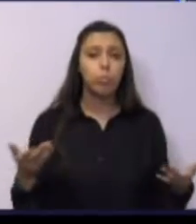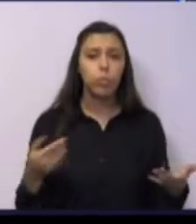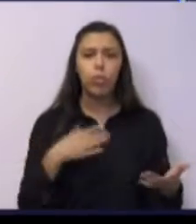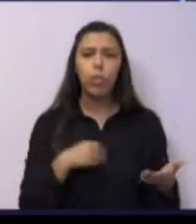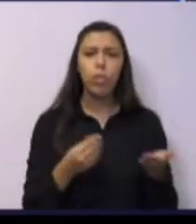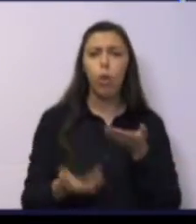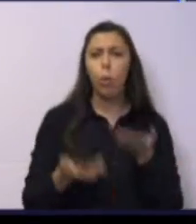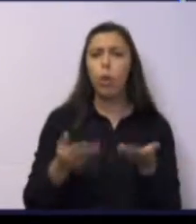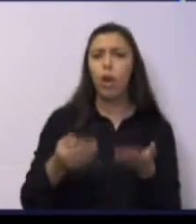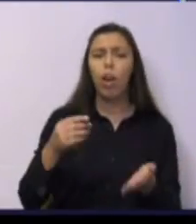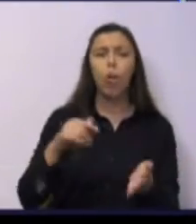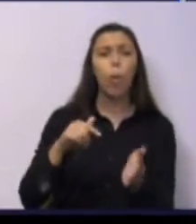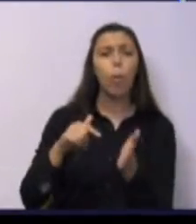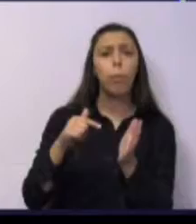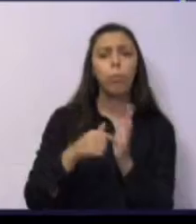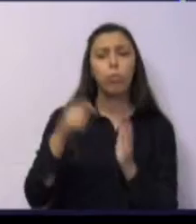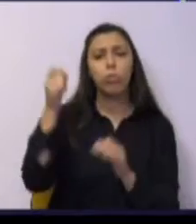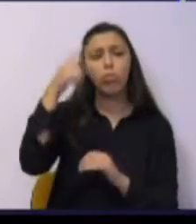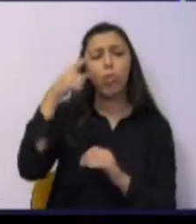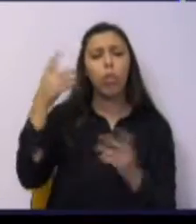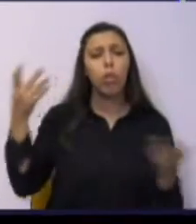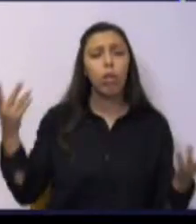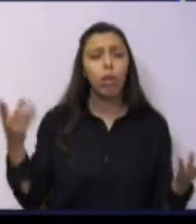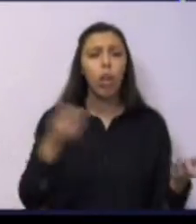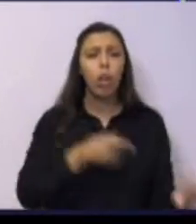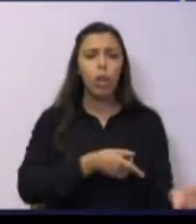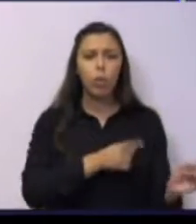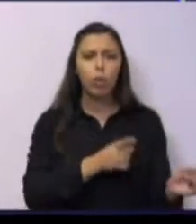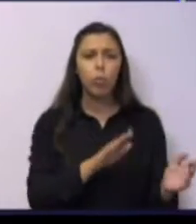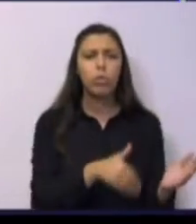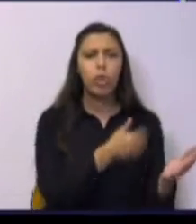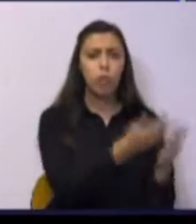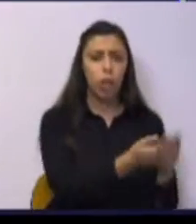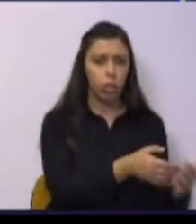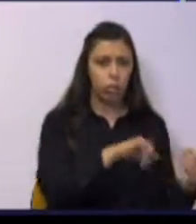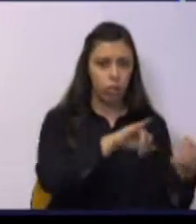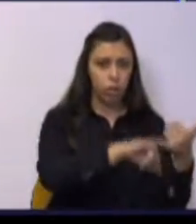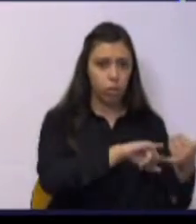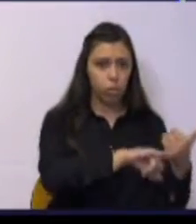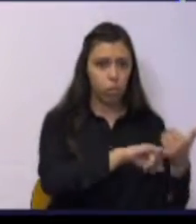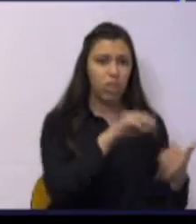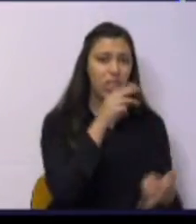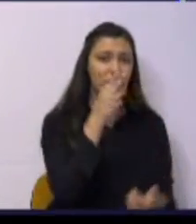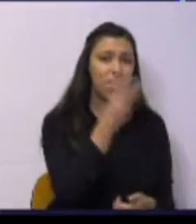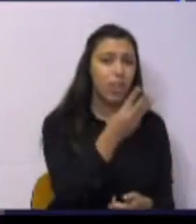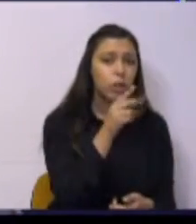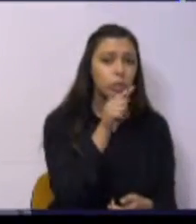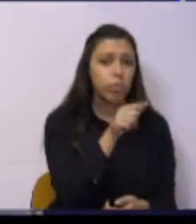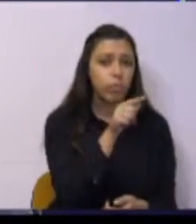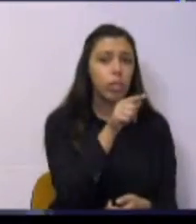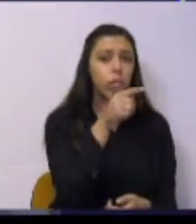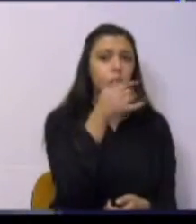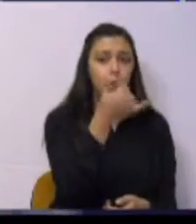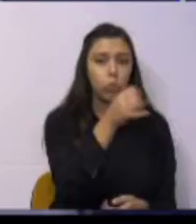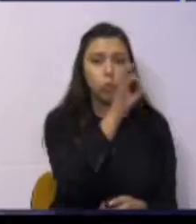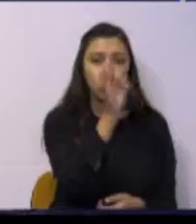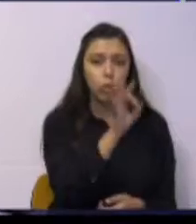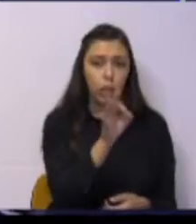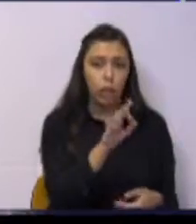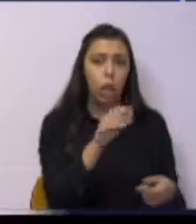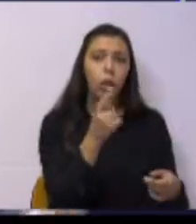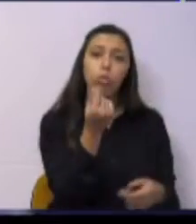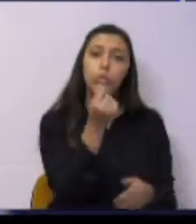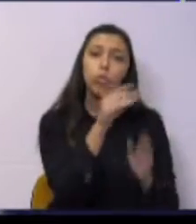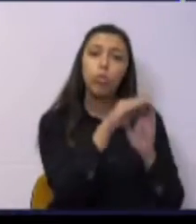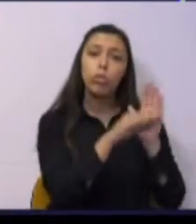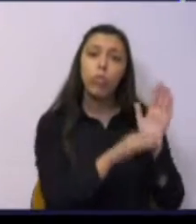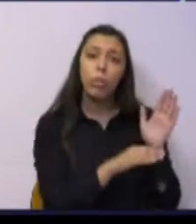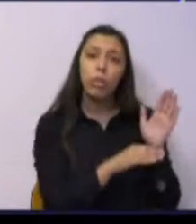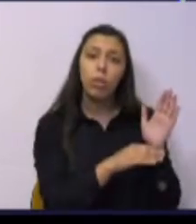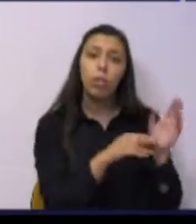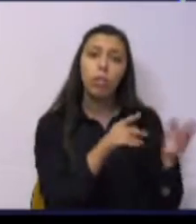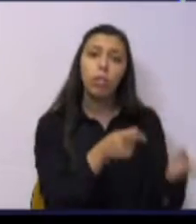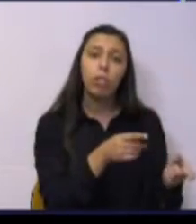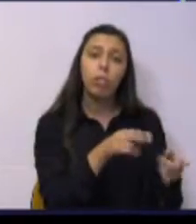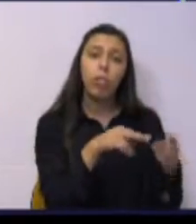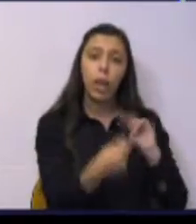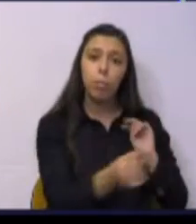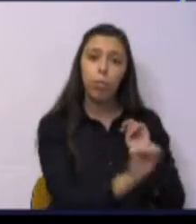Lobos.